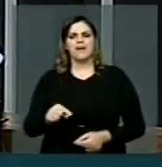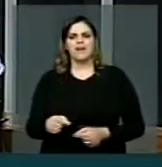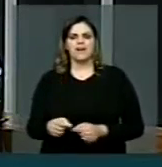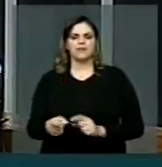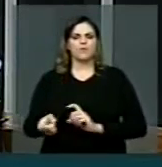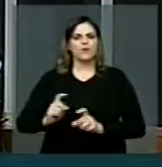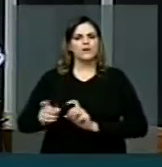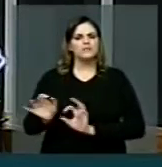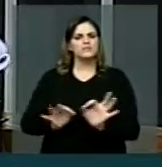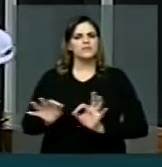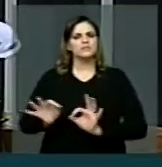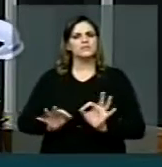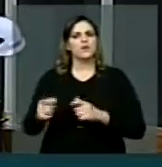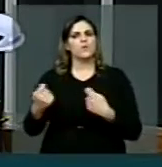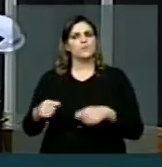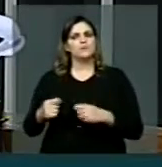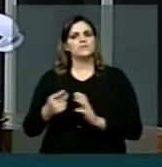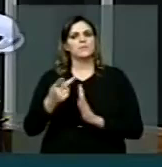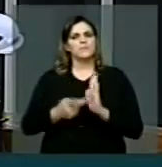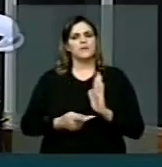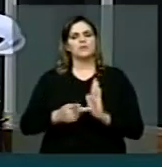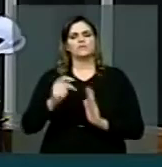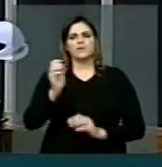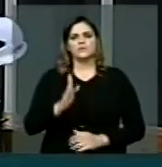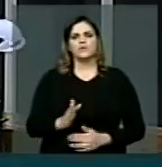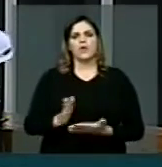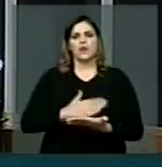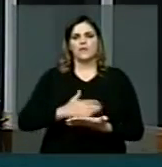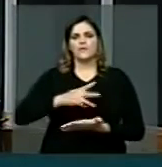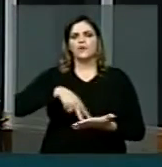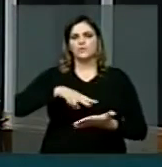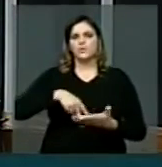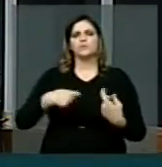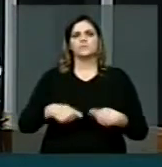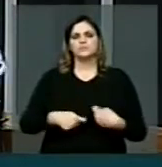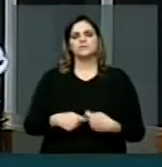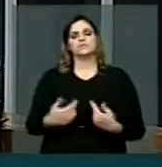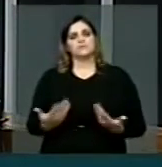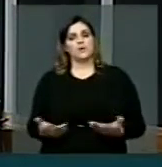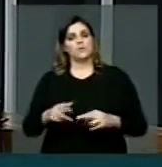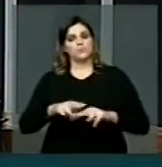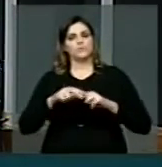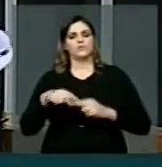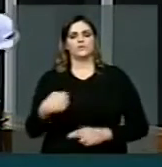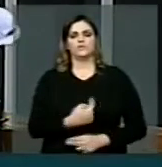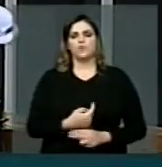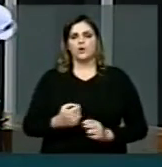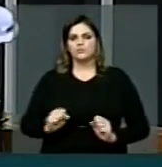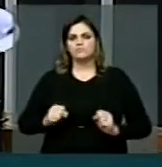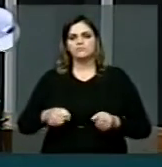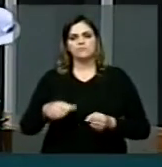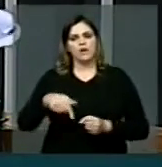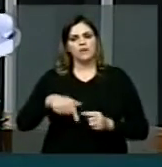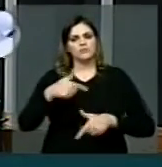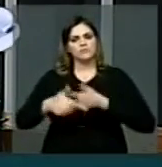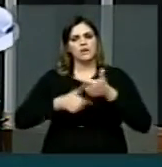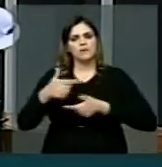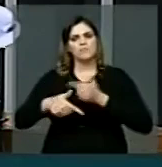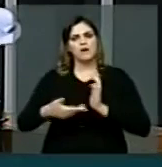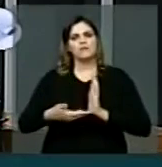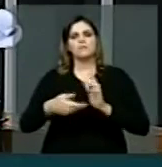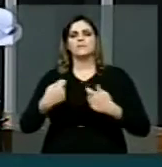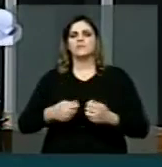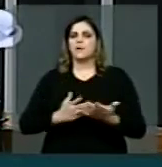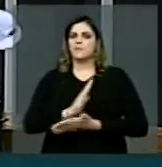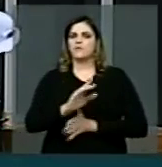institucionalização do Plano Nacional do Livro e da Leitura. Para tanto, é fundamental a gente avançar aqui na aprovação